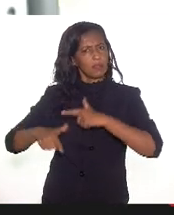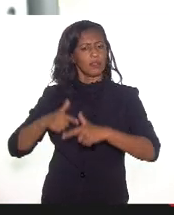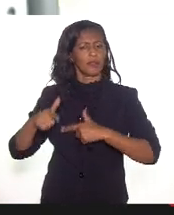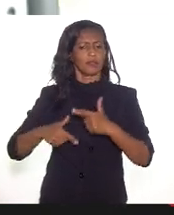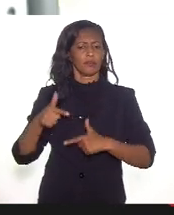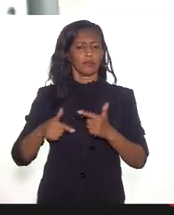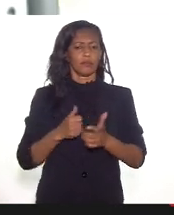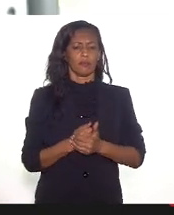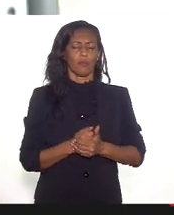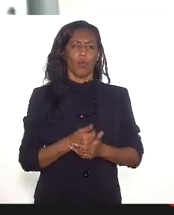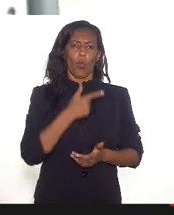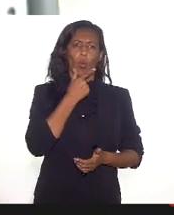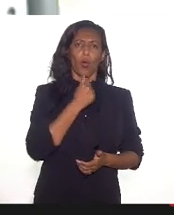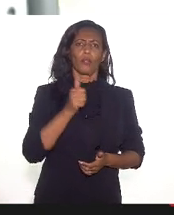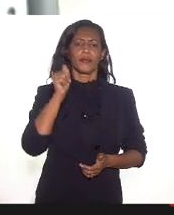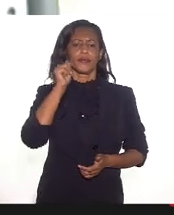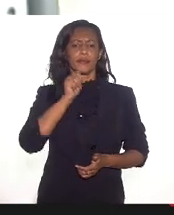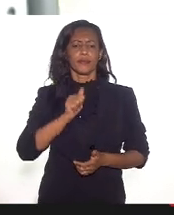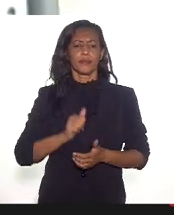importantes